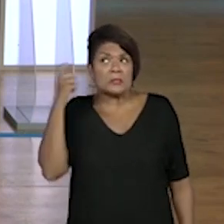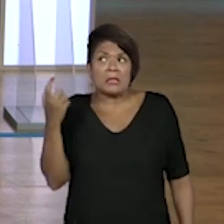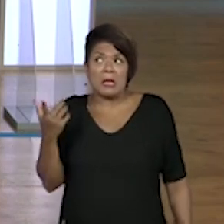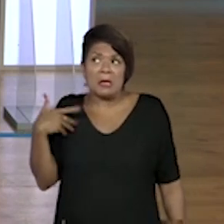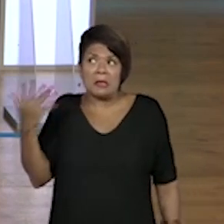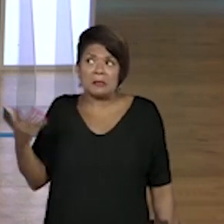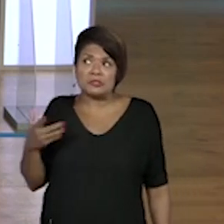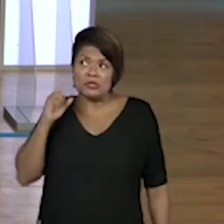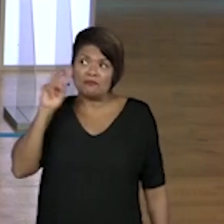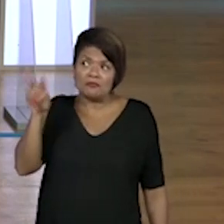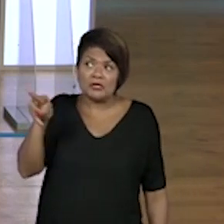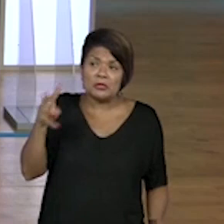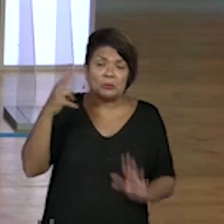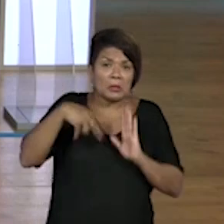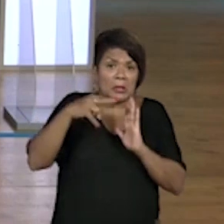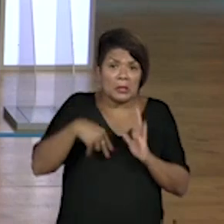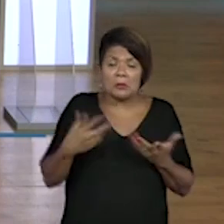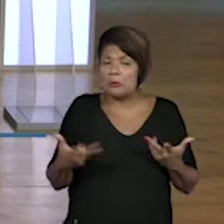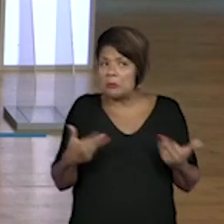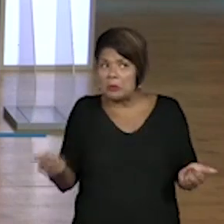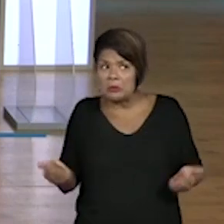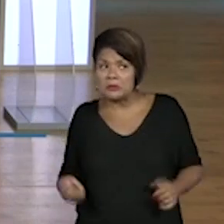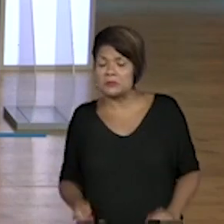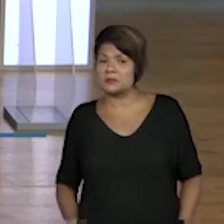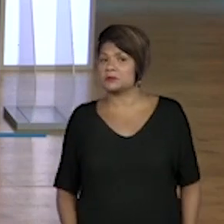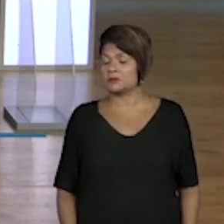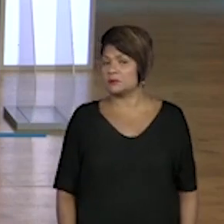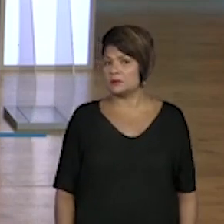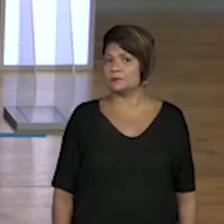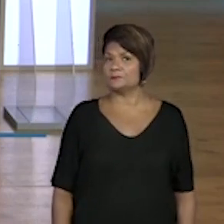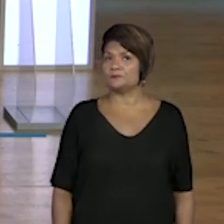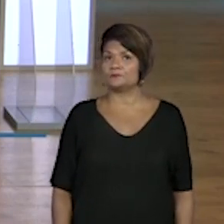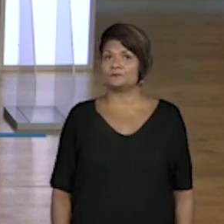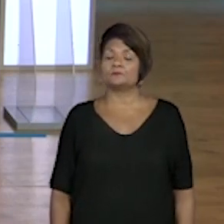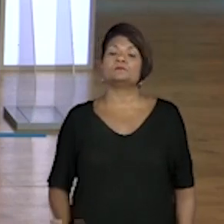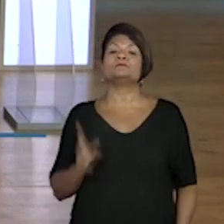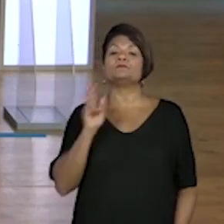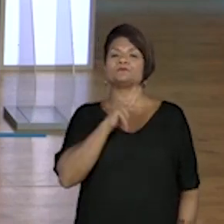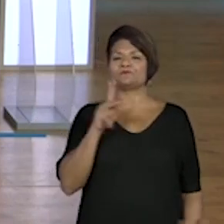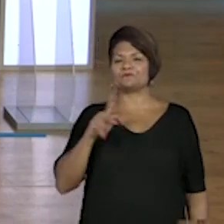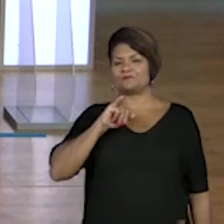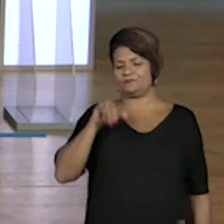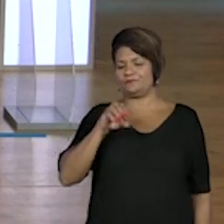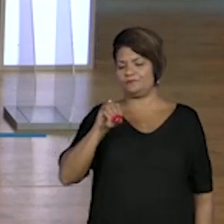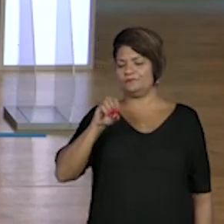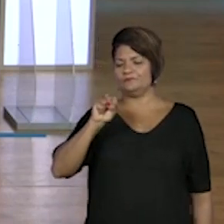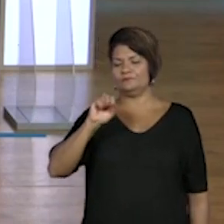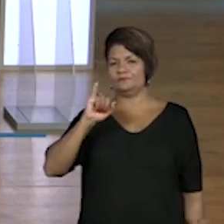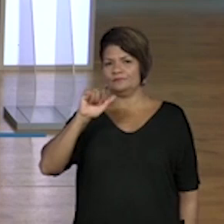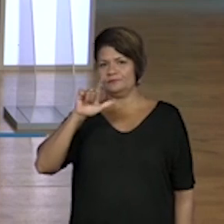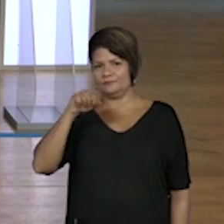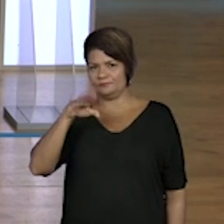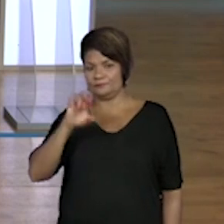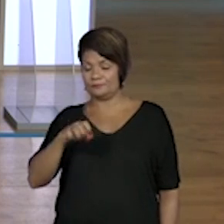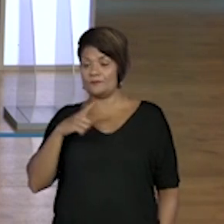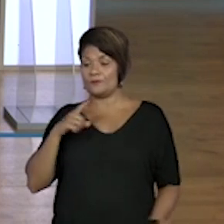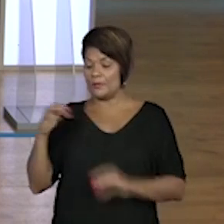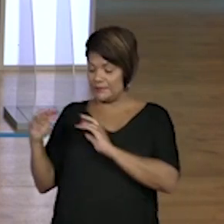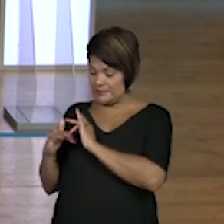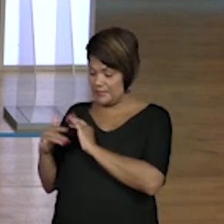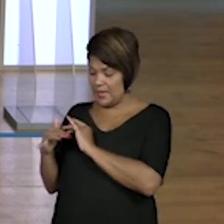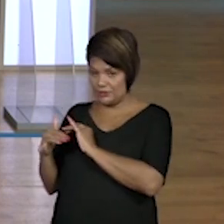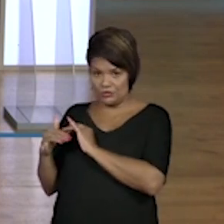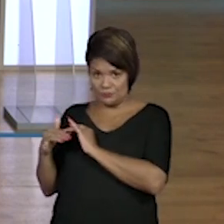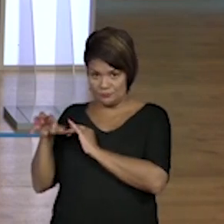não escutou falar, mas já imagina que seja algo, manda para a gente também. Ó, professora Joselene disse, migrar de uma cidade para outra,